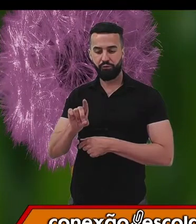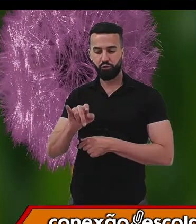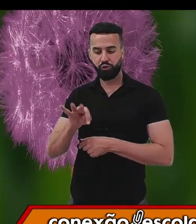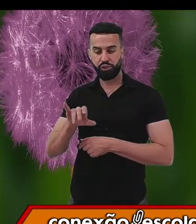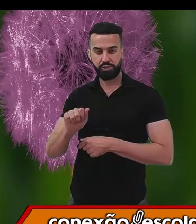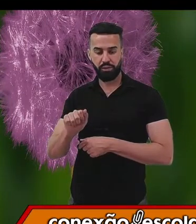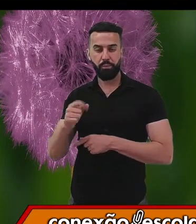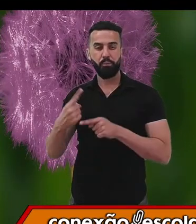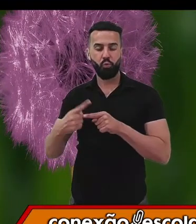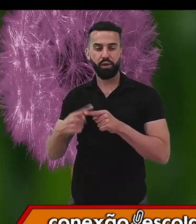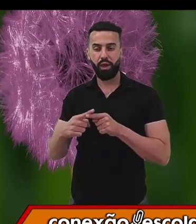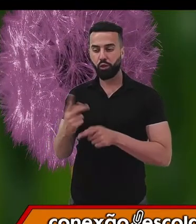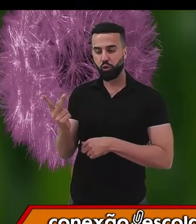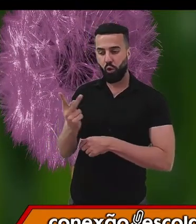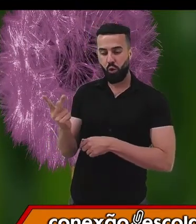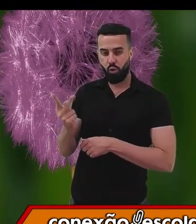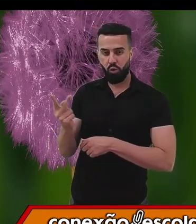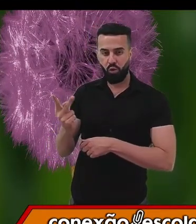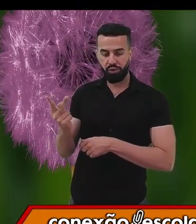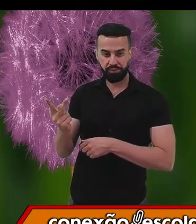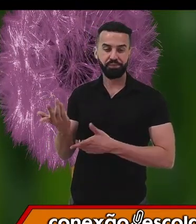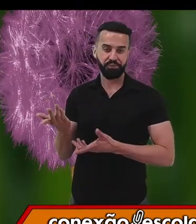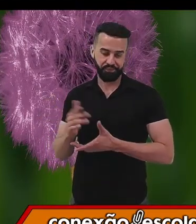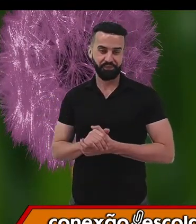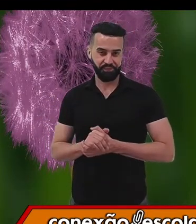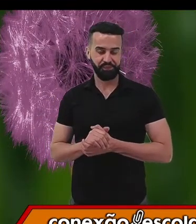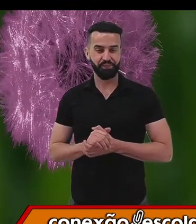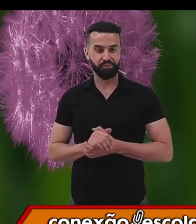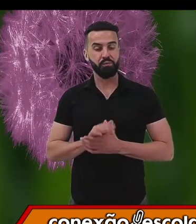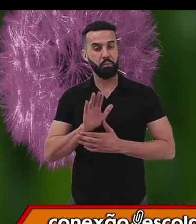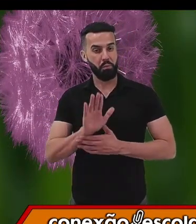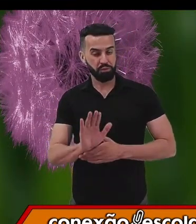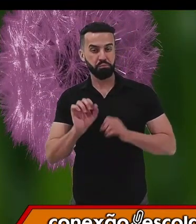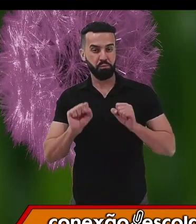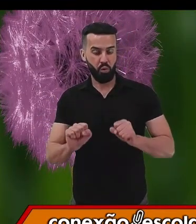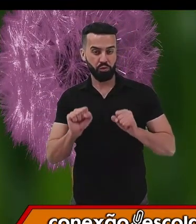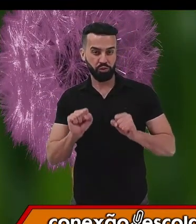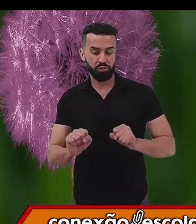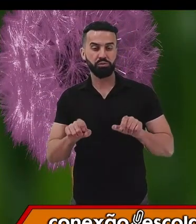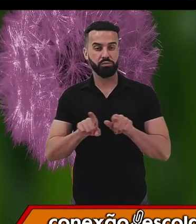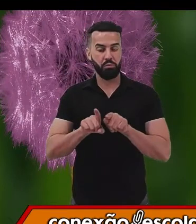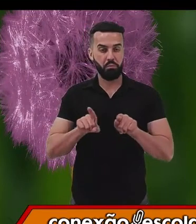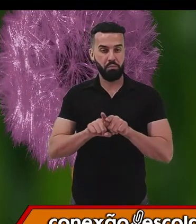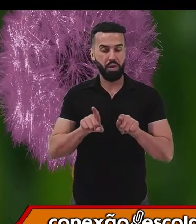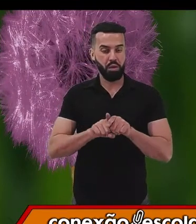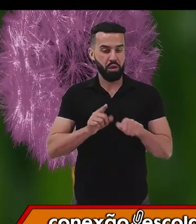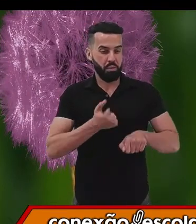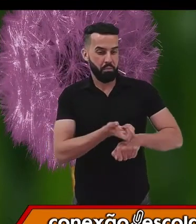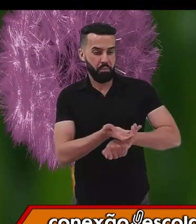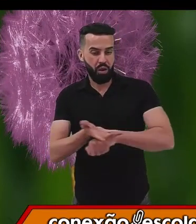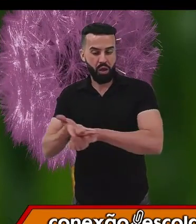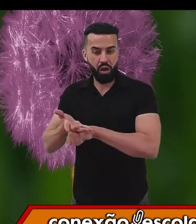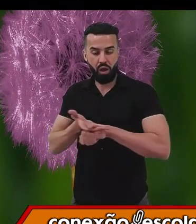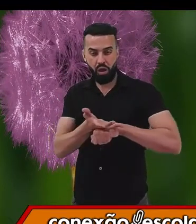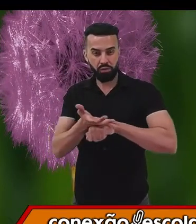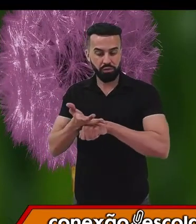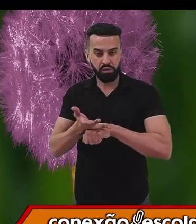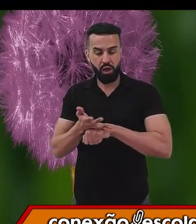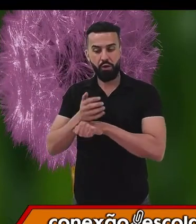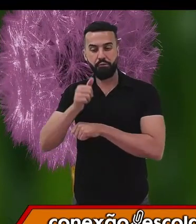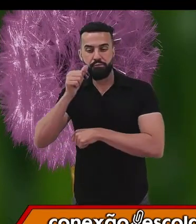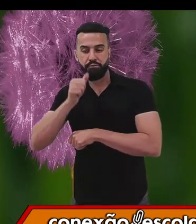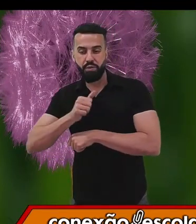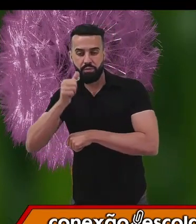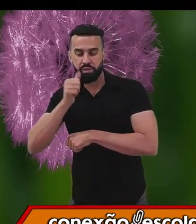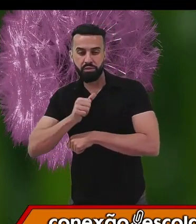angiospermas, as flores podem ser hermafroditas, ou pode haver uma planta com plantas femininas e outro